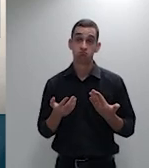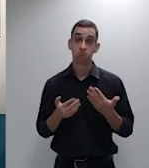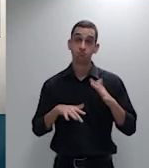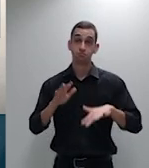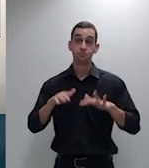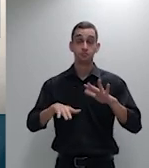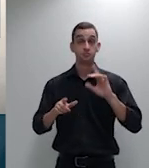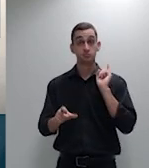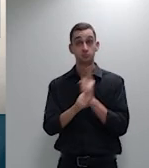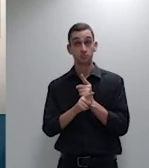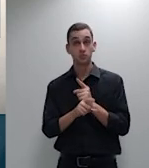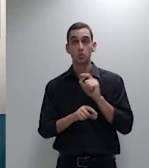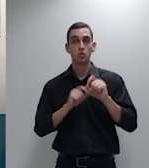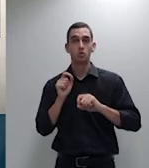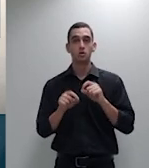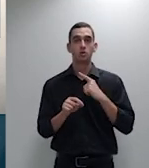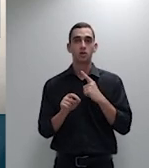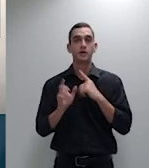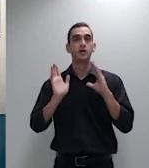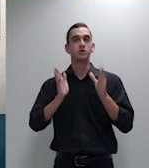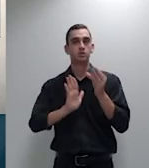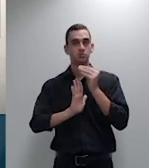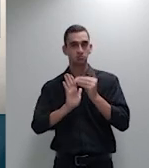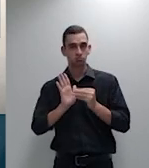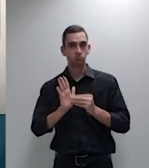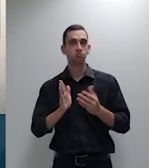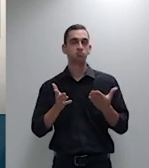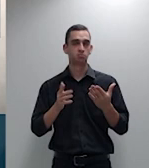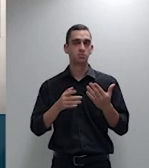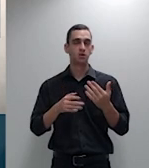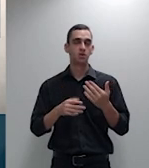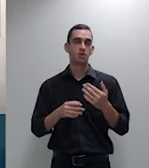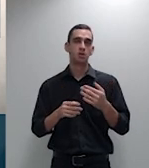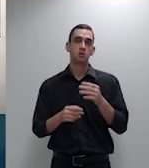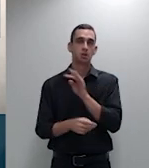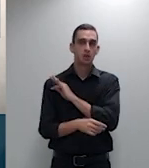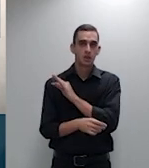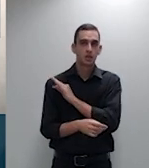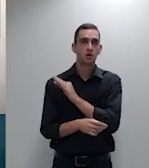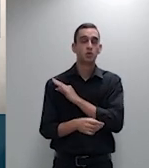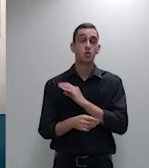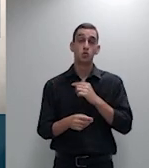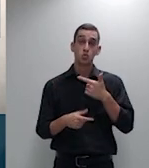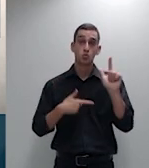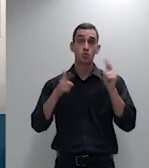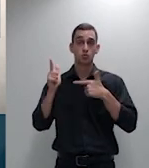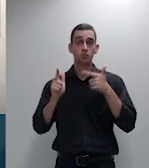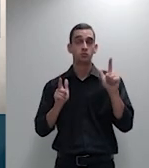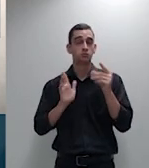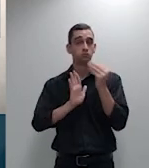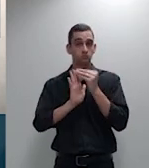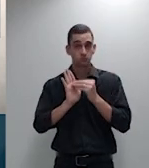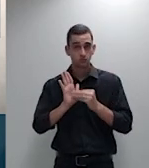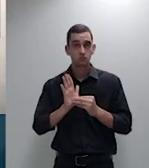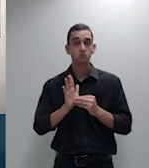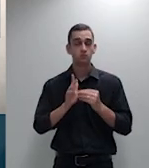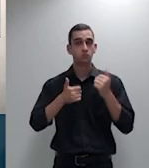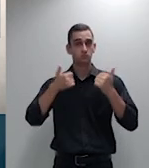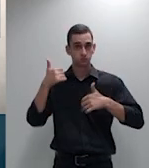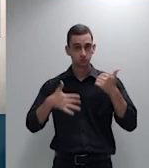que é sustentado inclusive em notas técnicas é fornecido unilateralmente pelas operadoras de plano de saúde